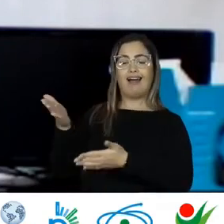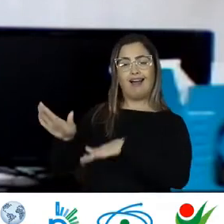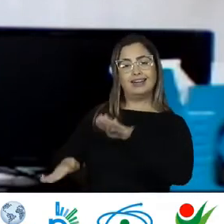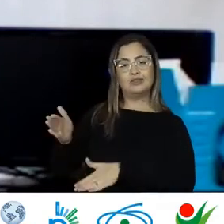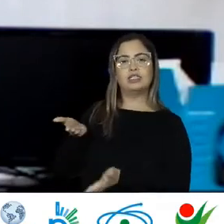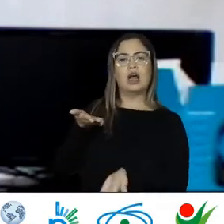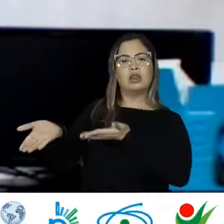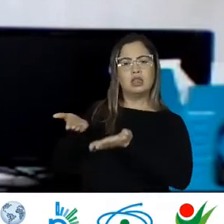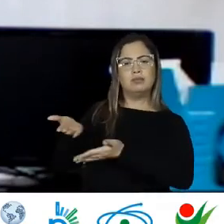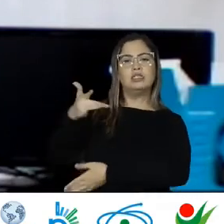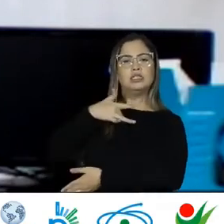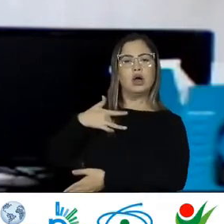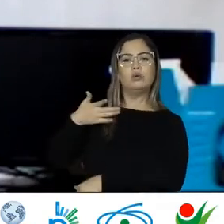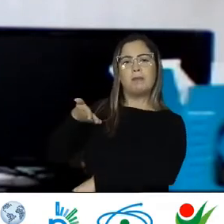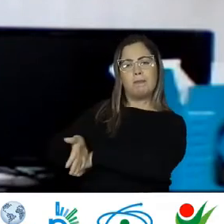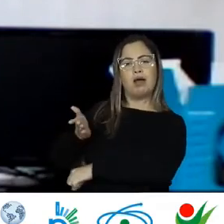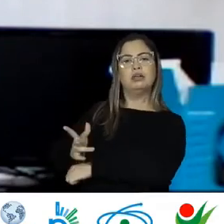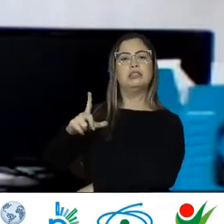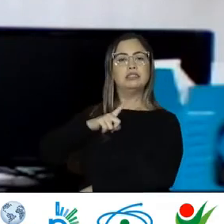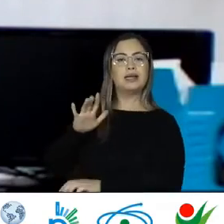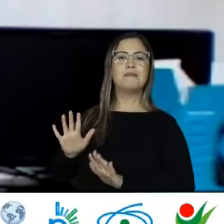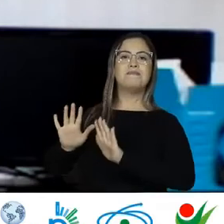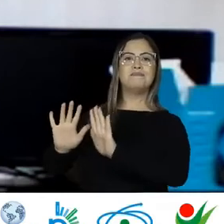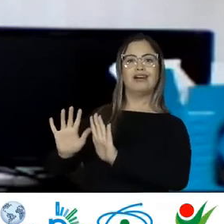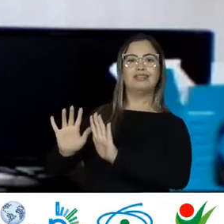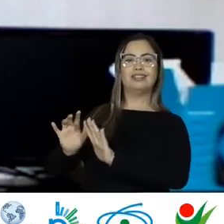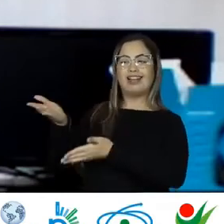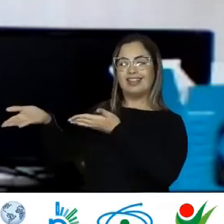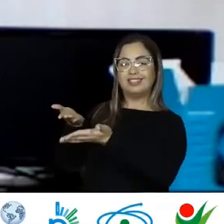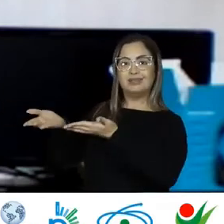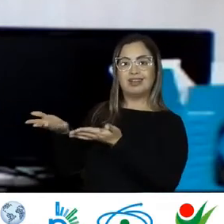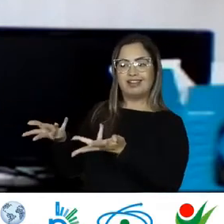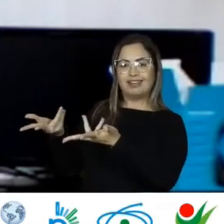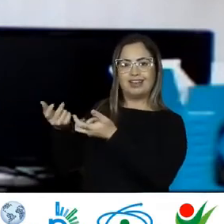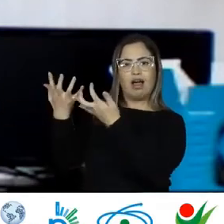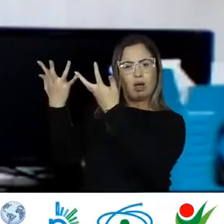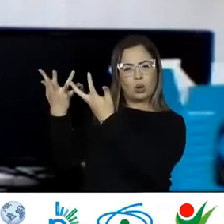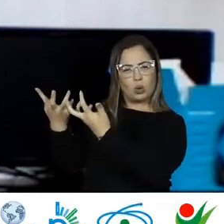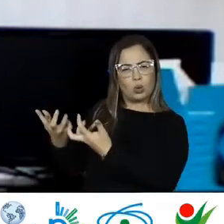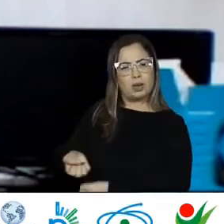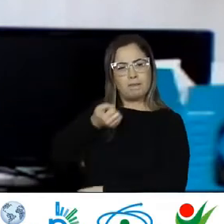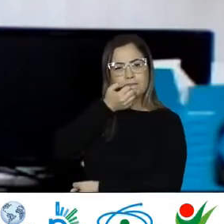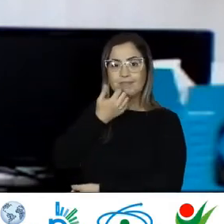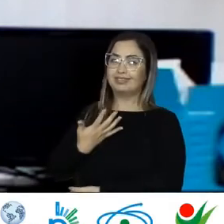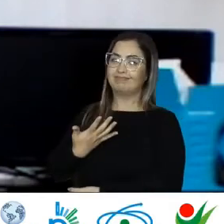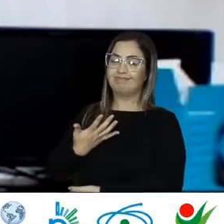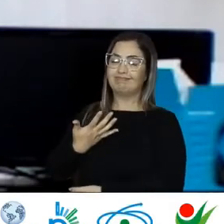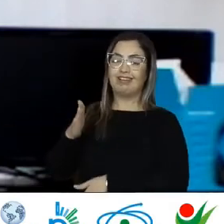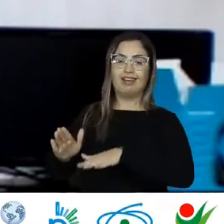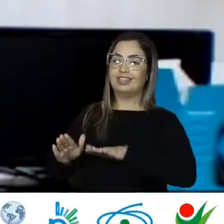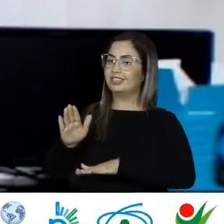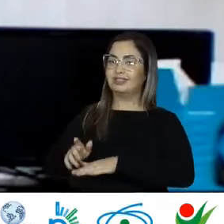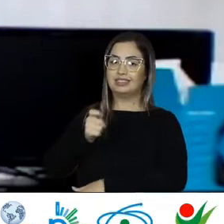dizer Que a tua demanda Vai ser compreendida Vai ser atendida Ou vai ser Ou